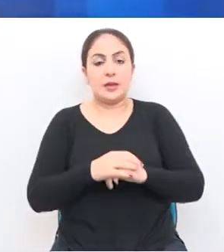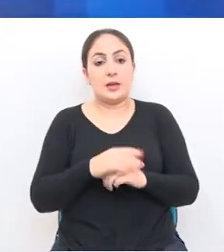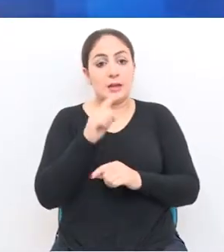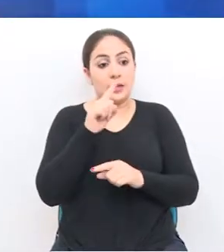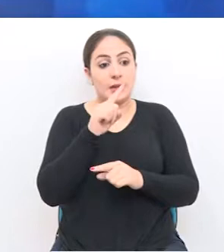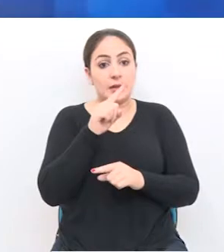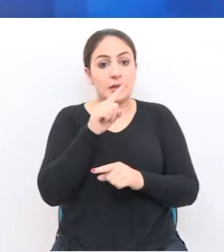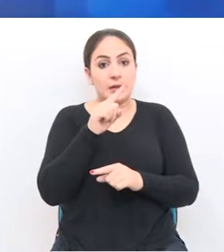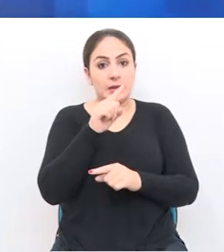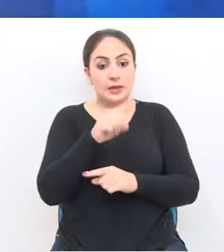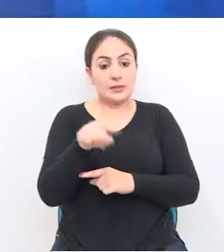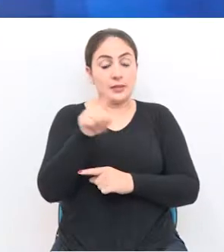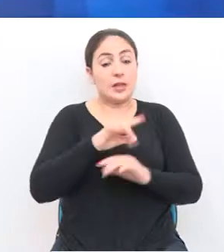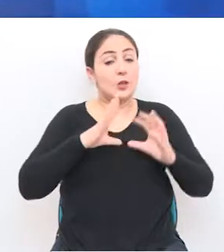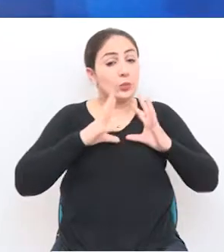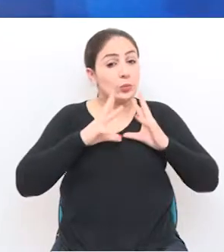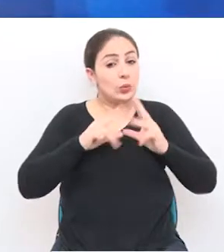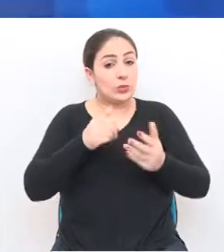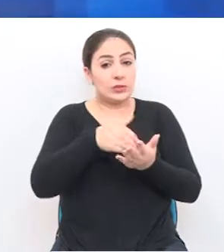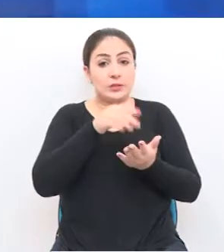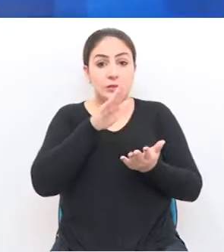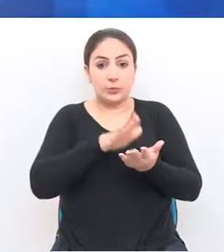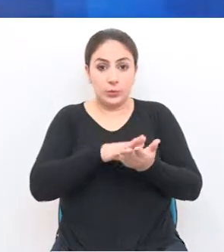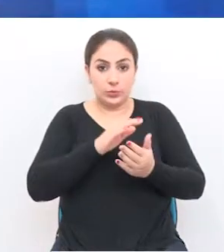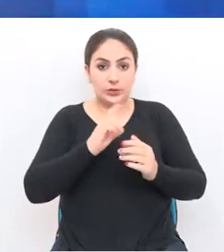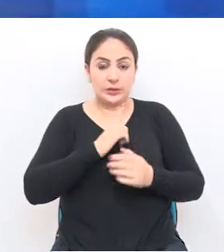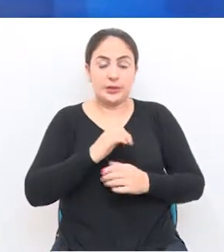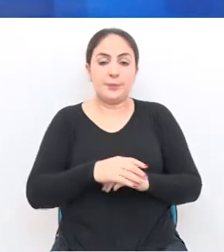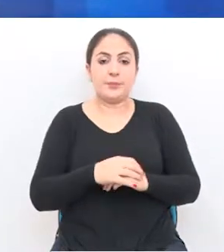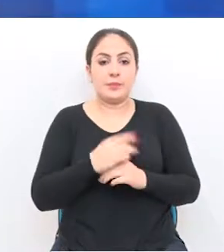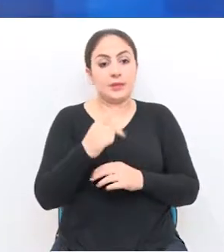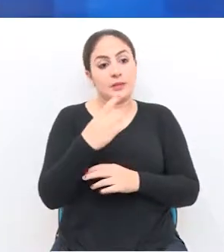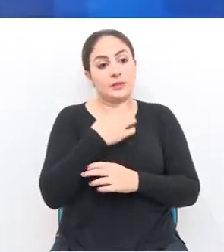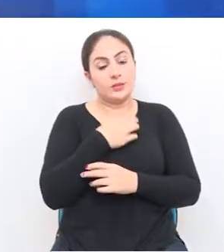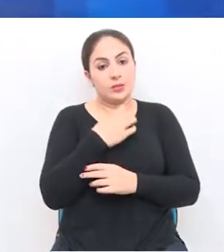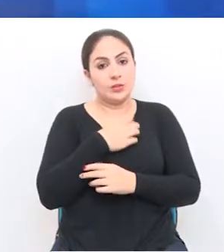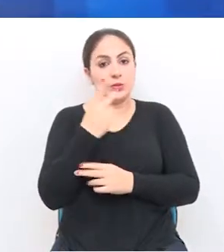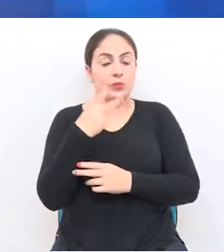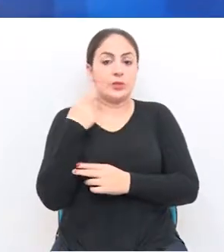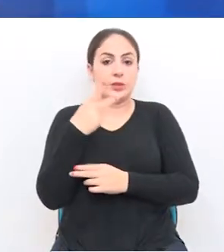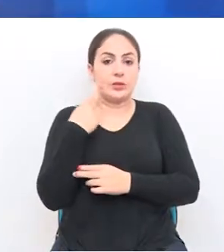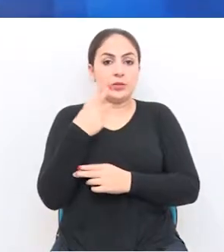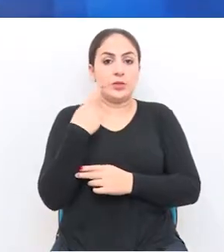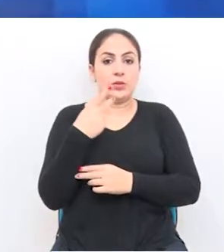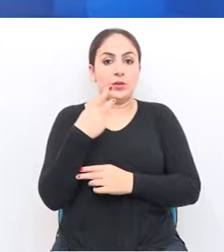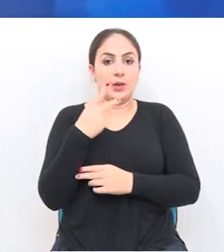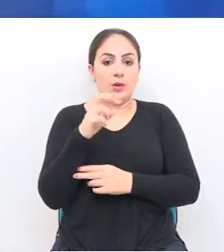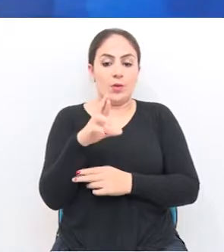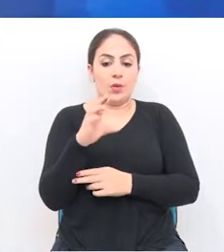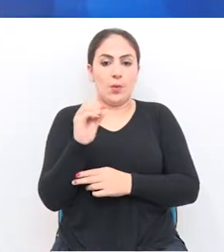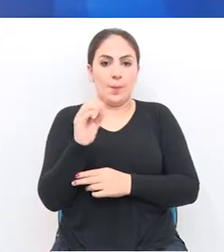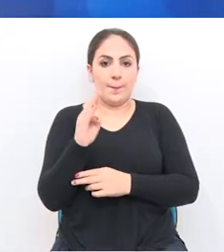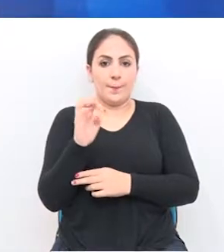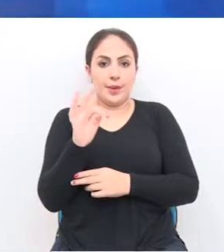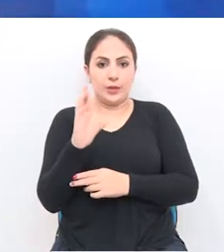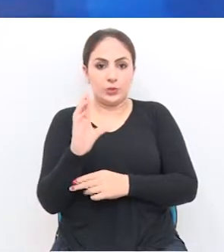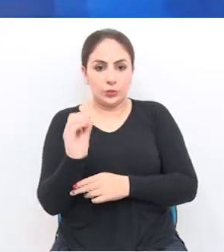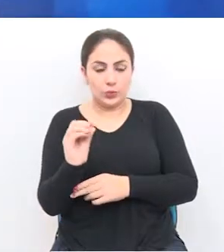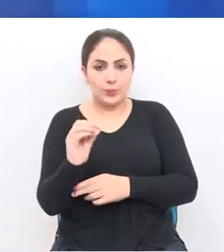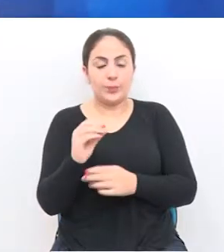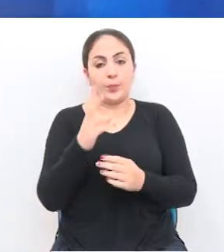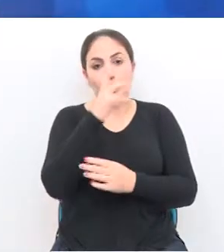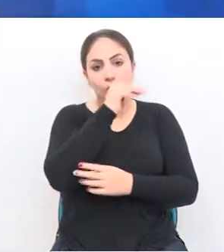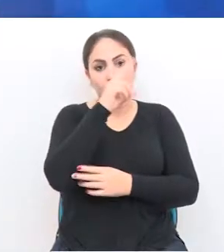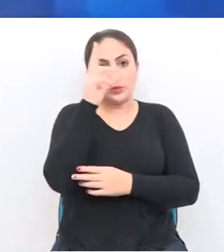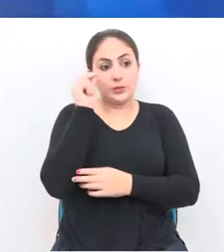anula todas as penalidades aplicadas. Desta forma, o vereador Roberto Gabriel Tozon está sugerindo que o